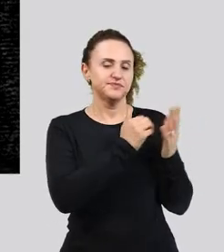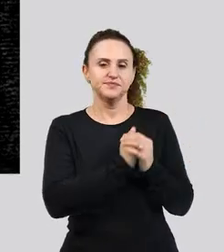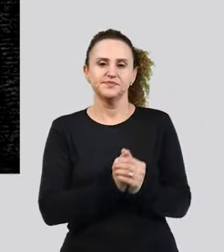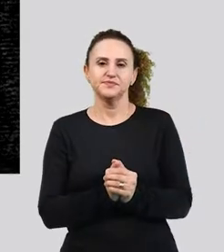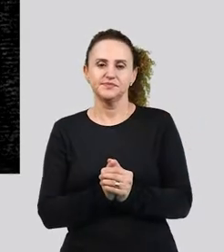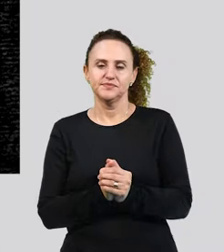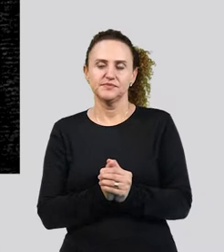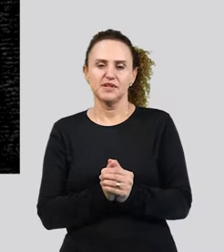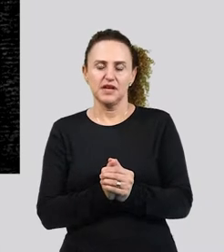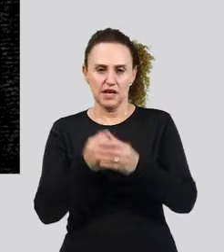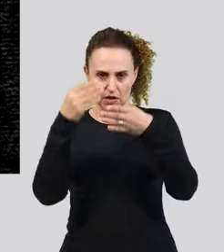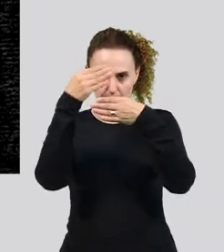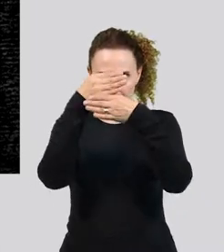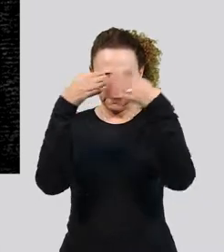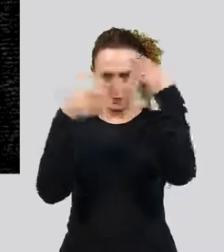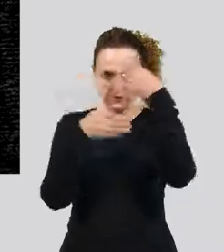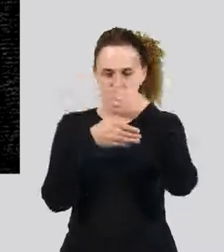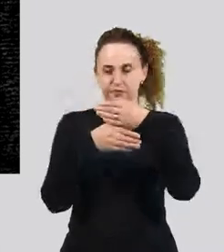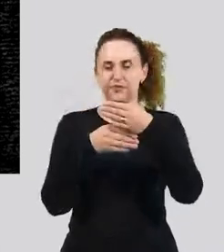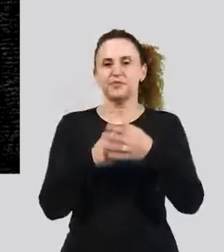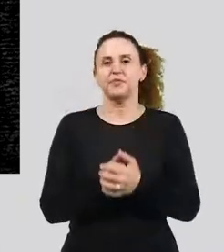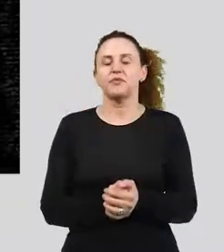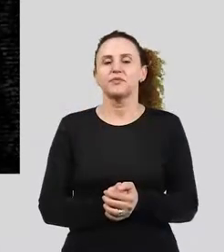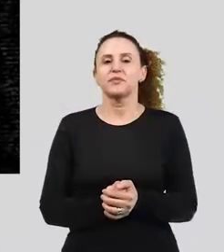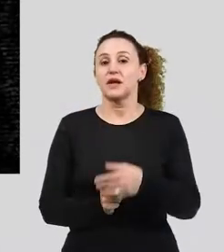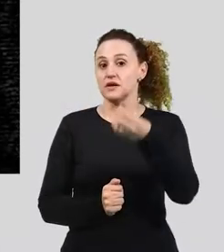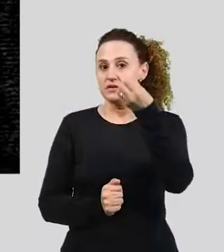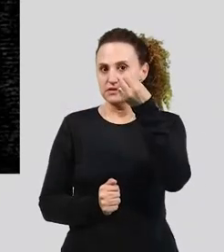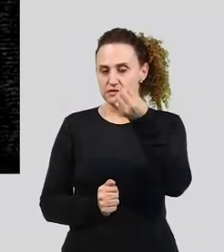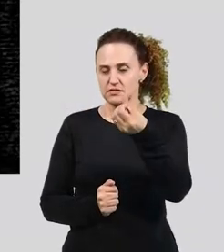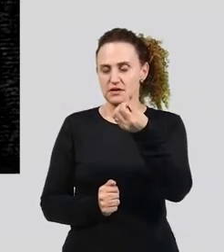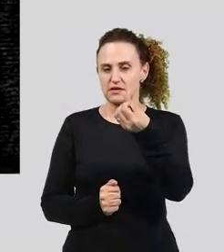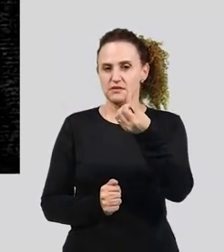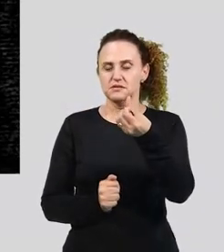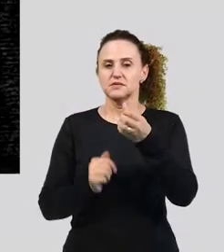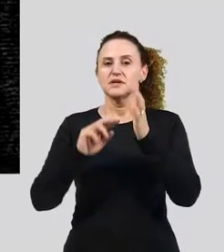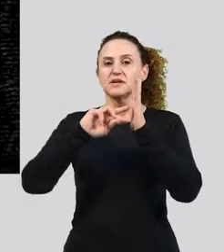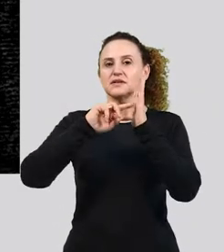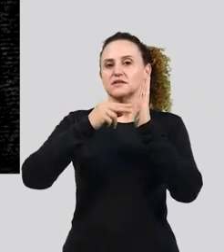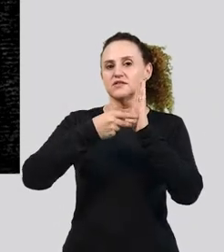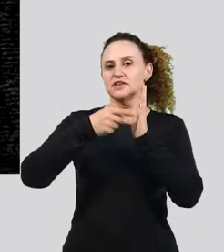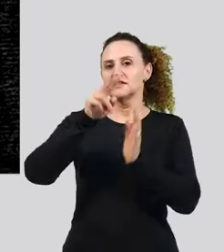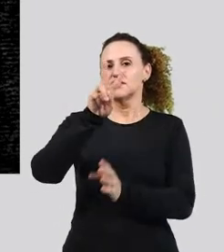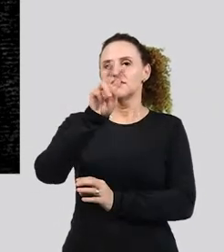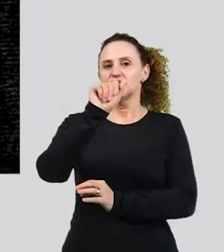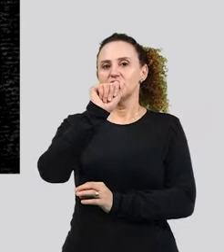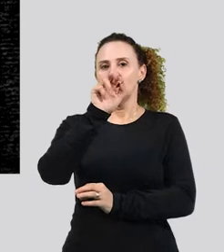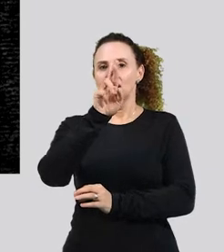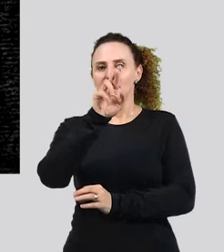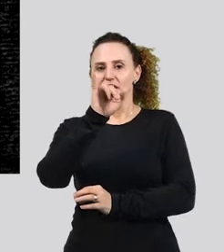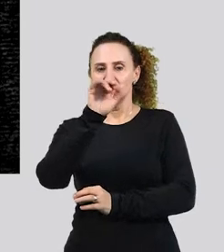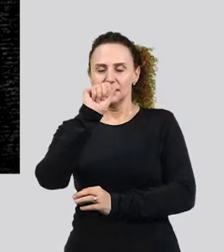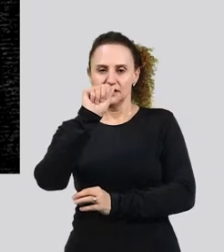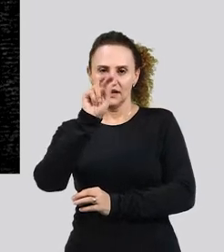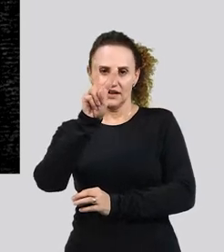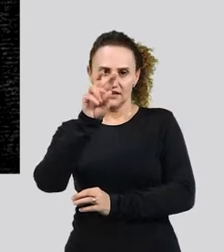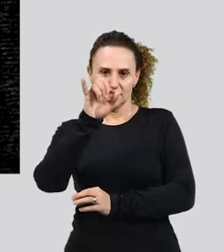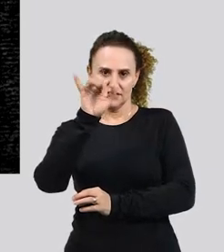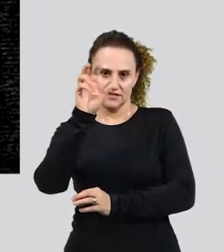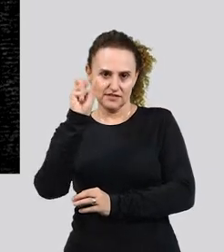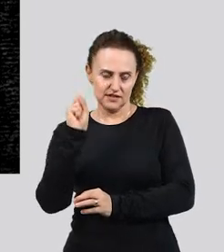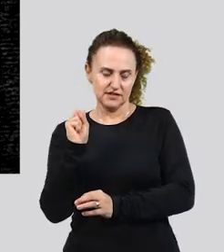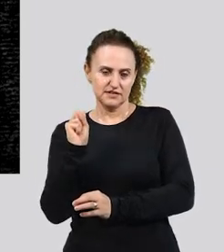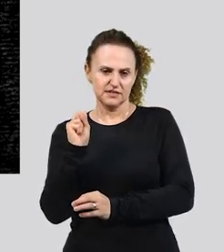nós temos seis classes de palavras que são variáveis. Isso quer dizer o quê? Variável em que